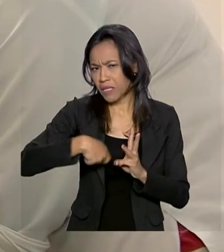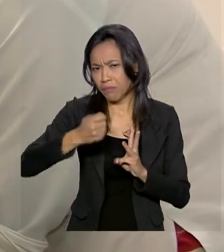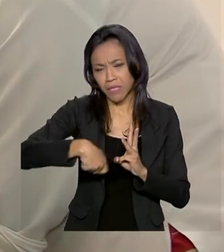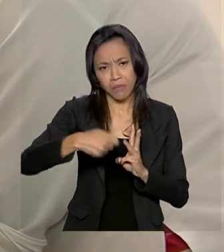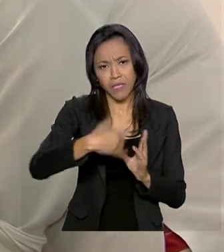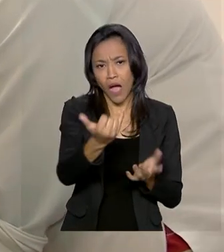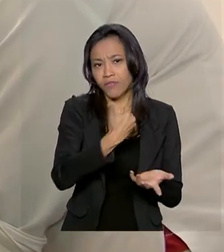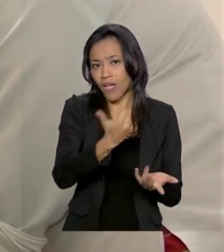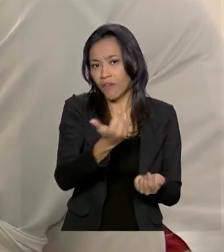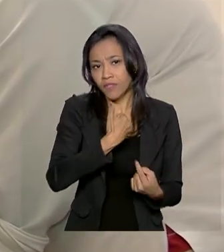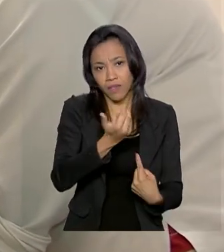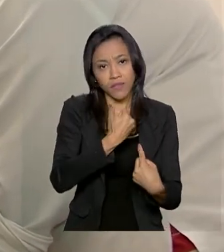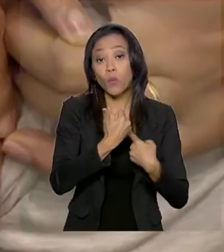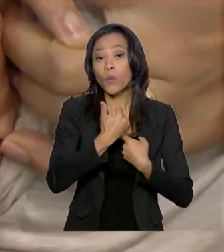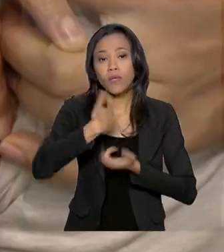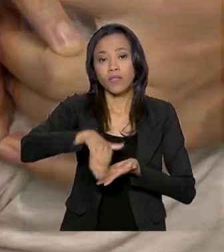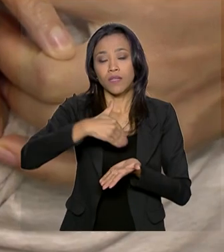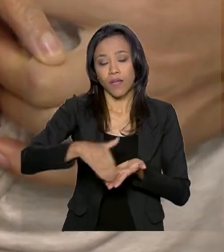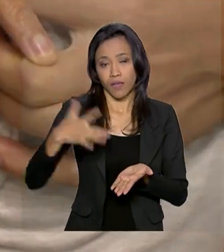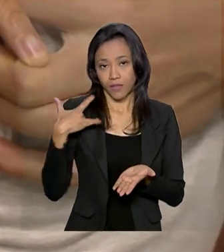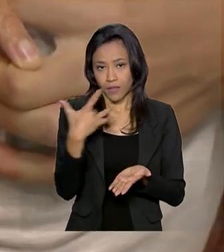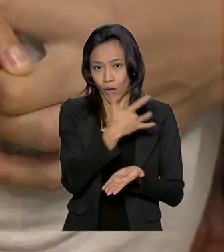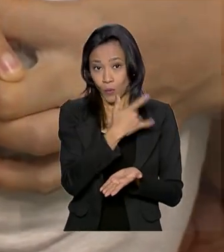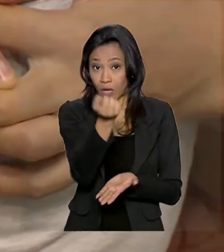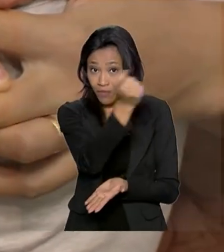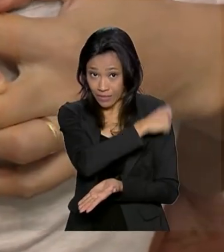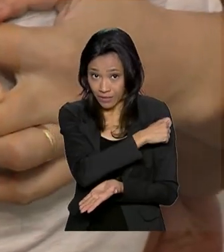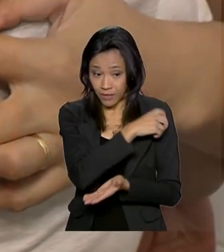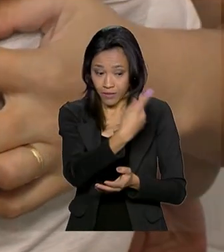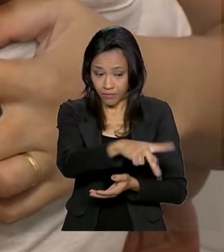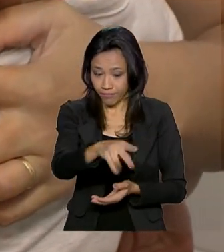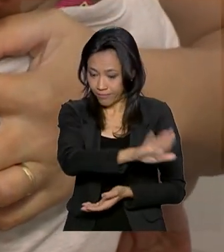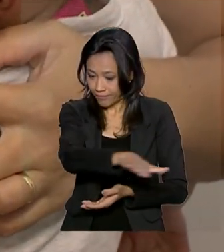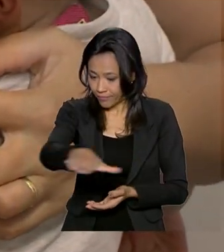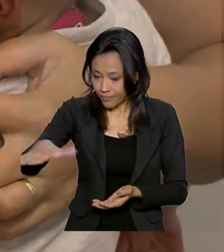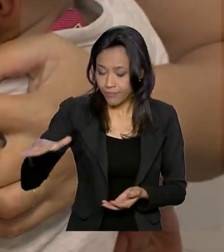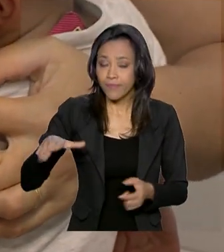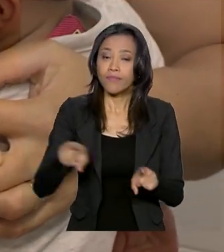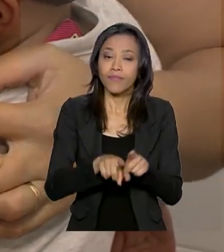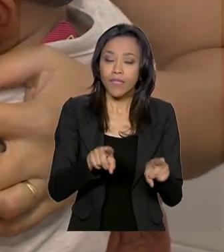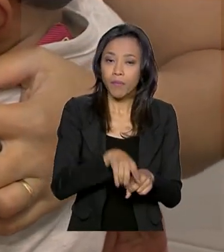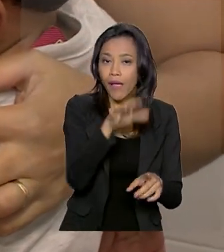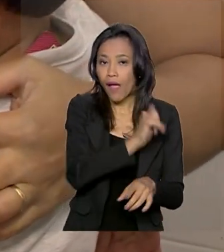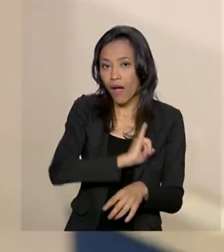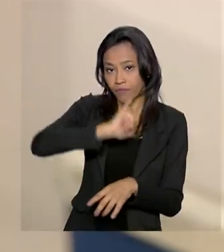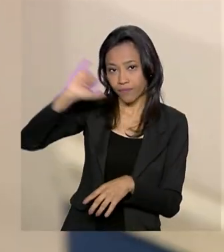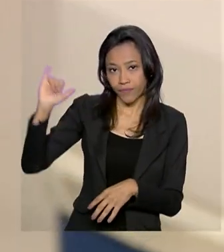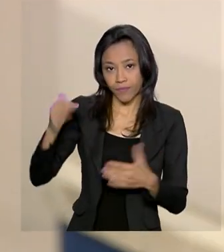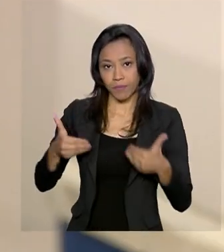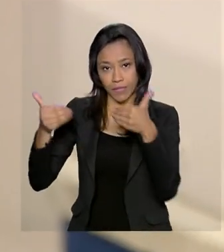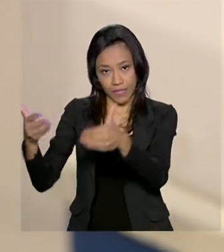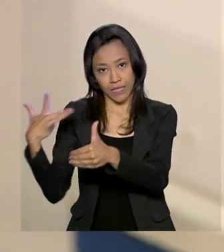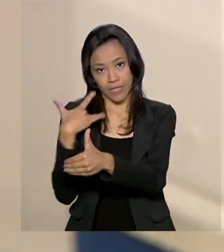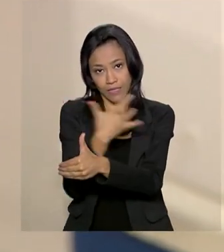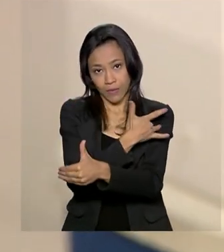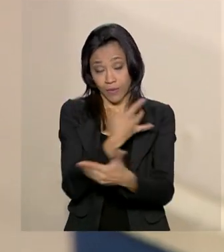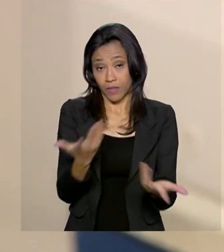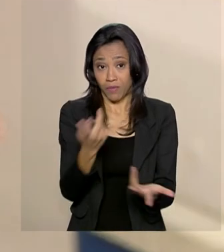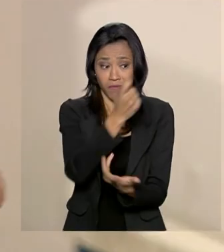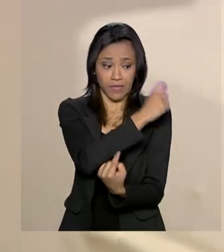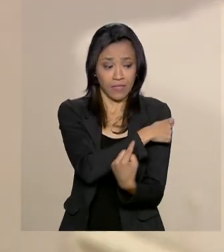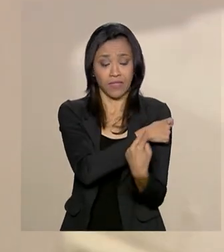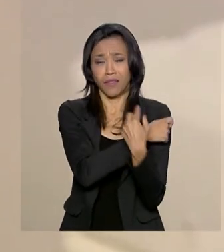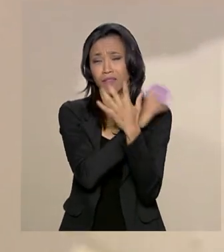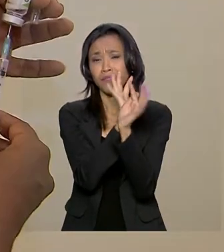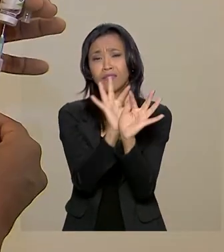vacinas à Secretaria de Saúde dos Estados e também ao Ministério da Saúde. A vacina é a maneira mais simples e